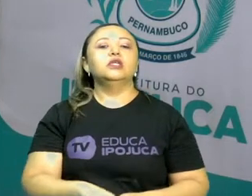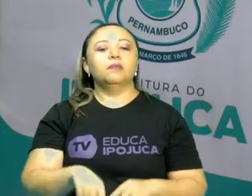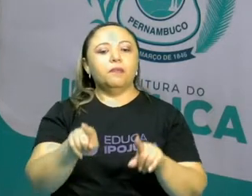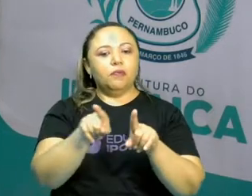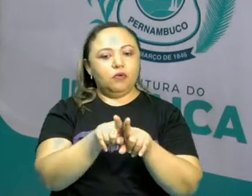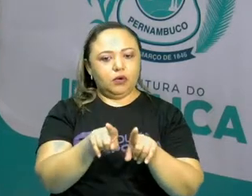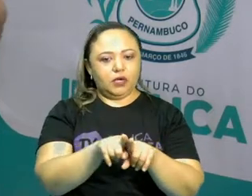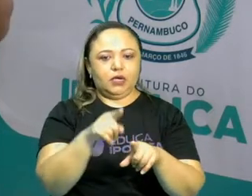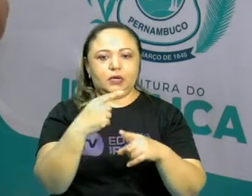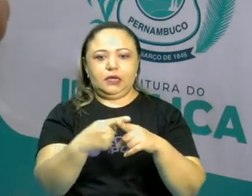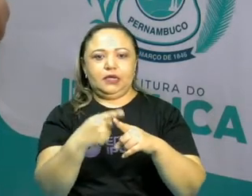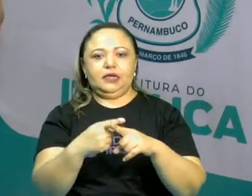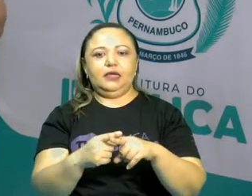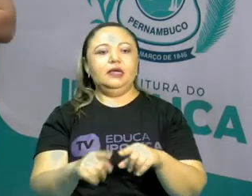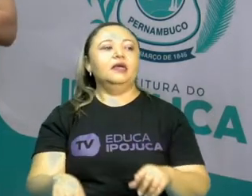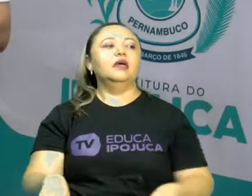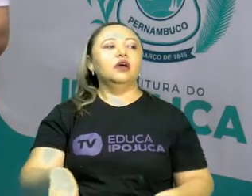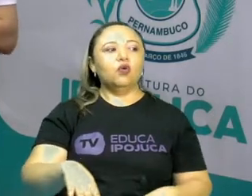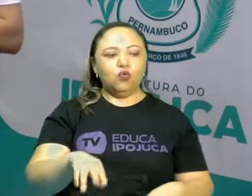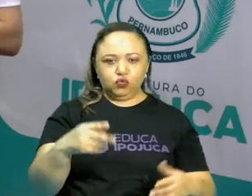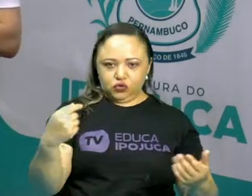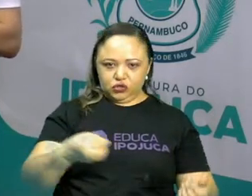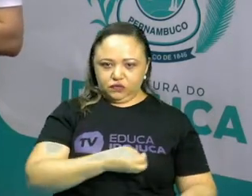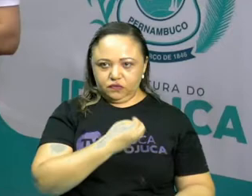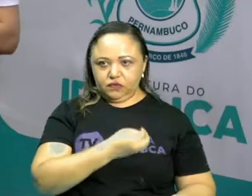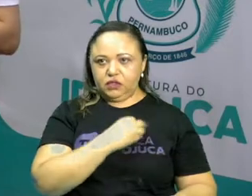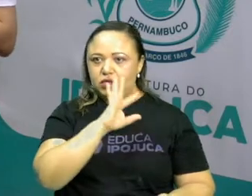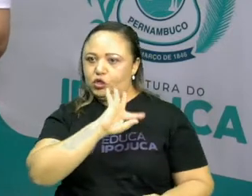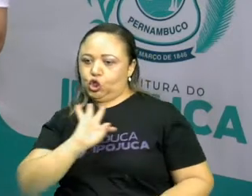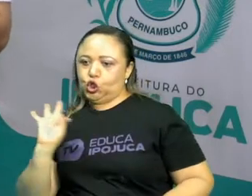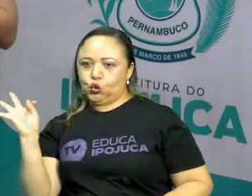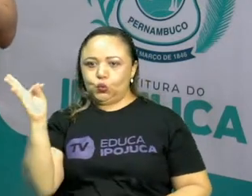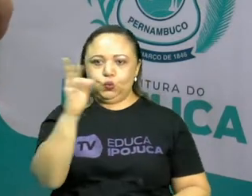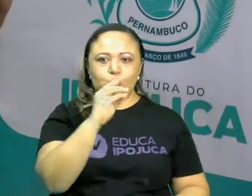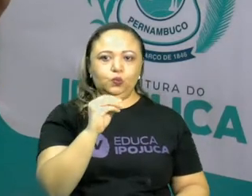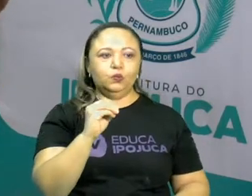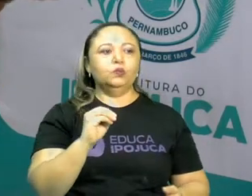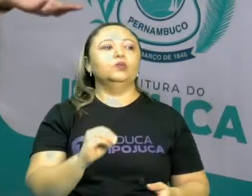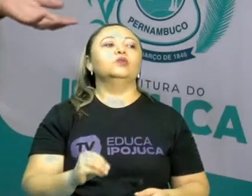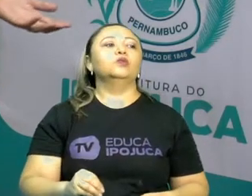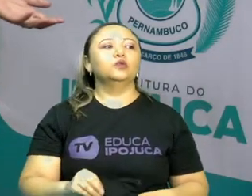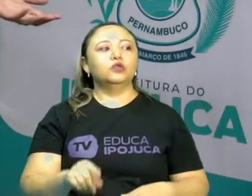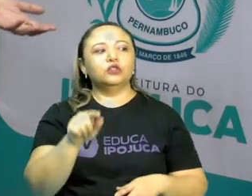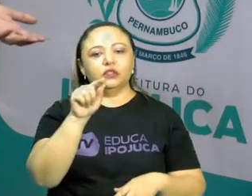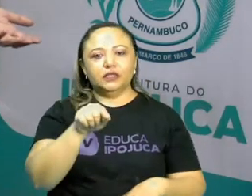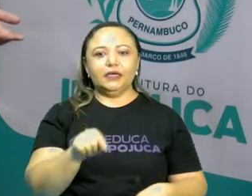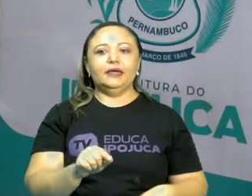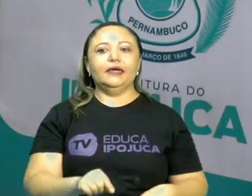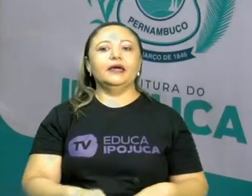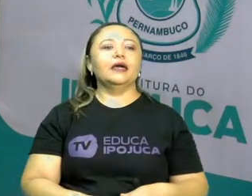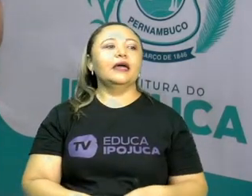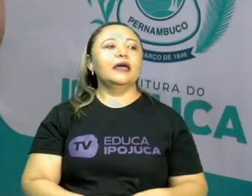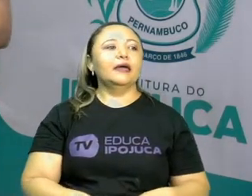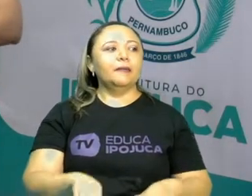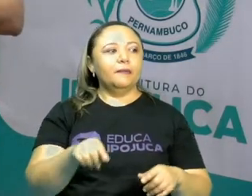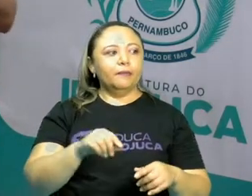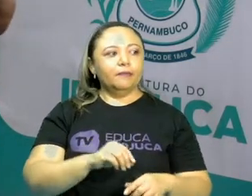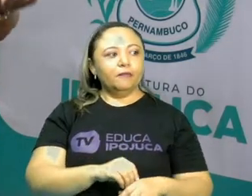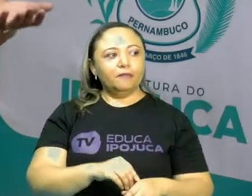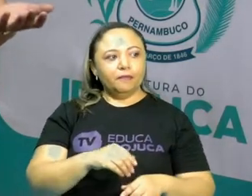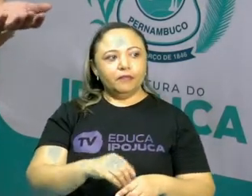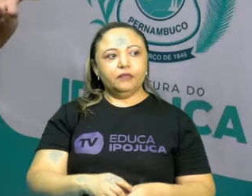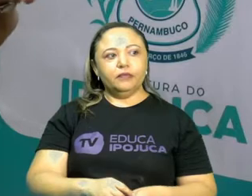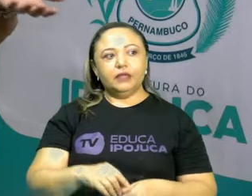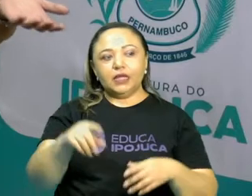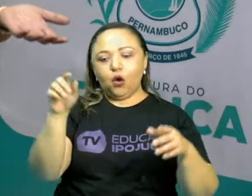que todos nós vivenciamos, ok? É uma narrativa também efêmera, por quê? Porque